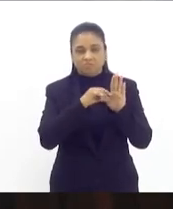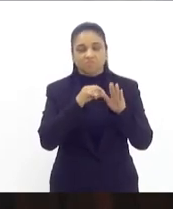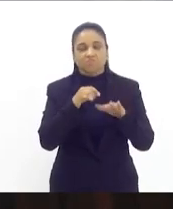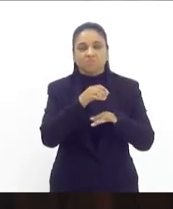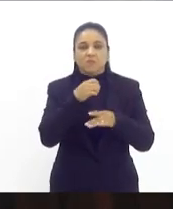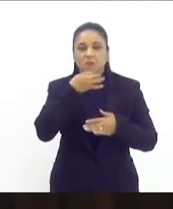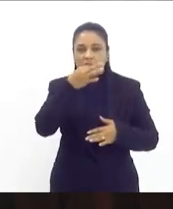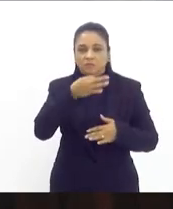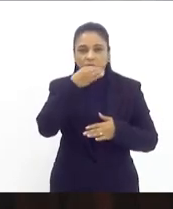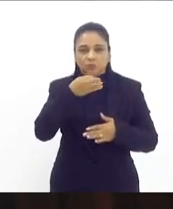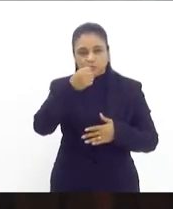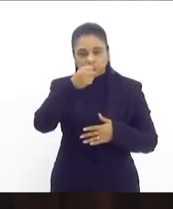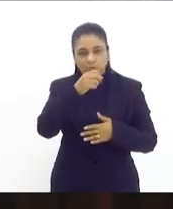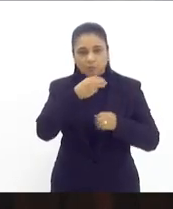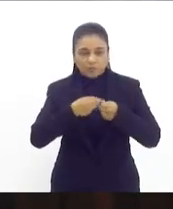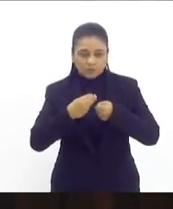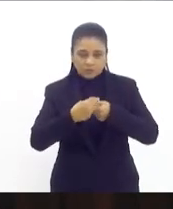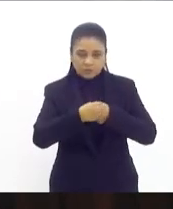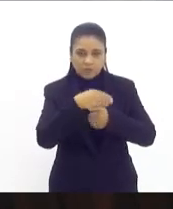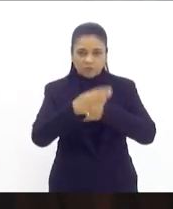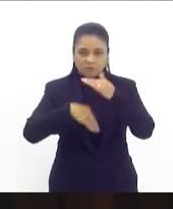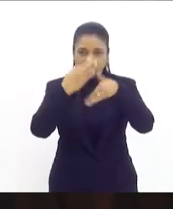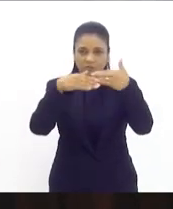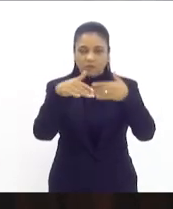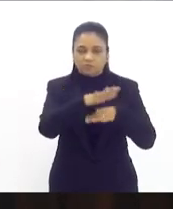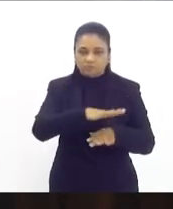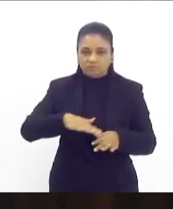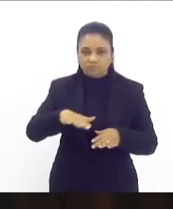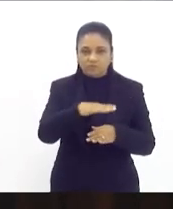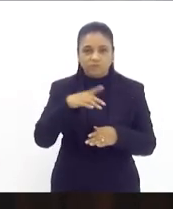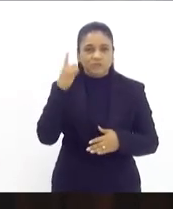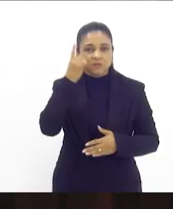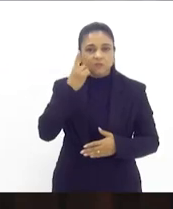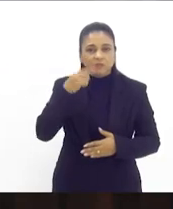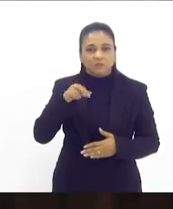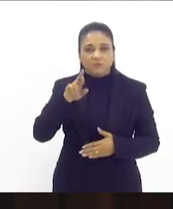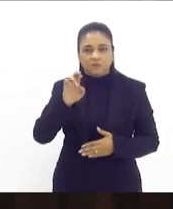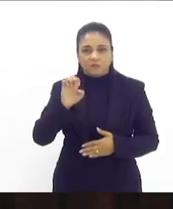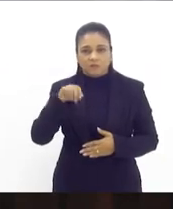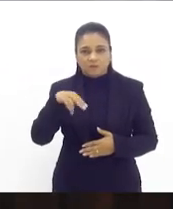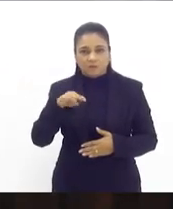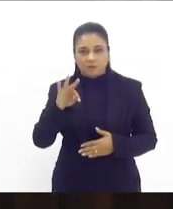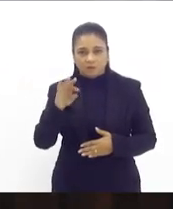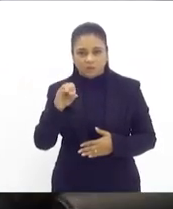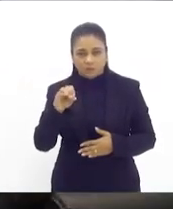Desenvolvimento Regional, deputado Renato Machado.